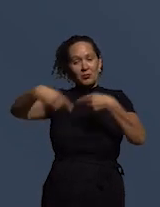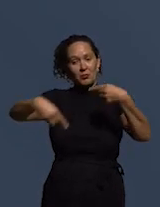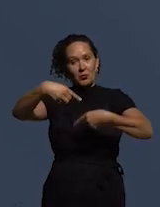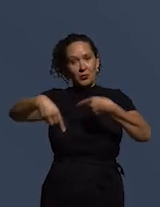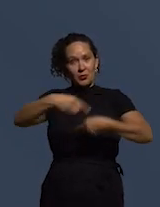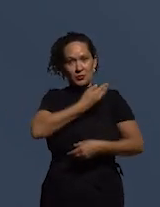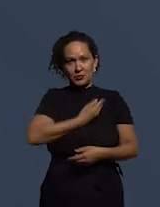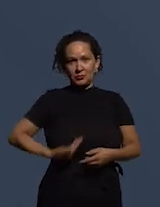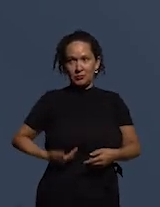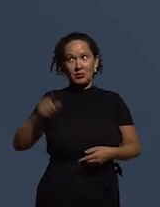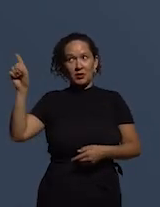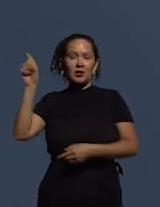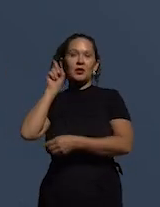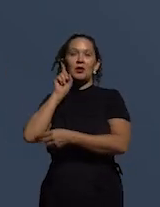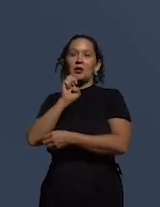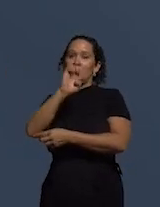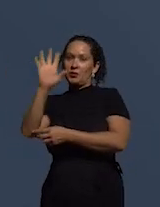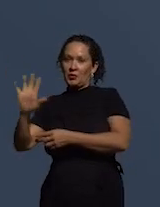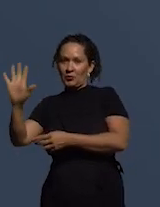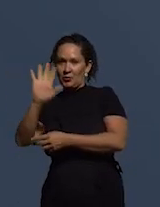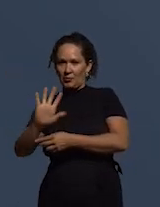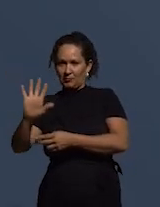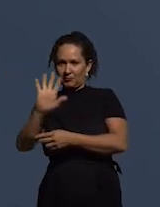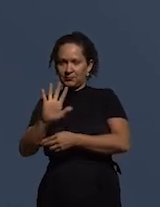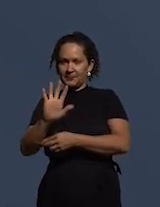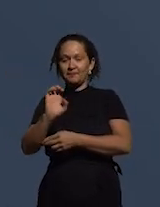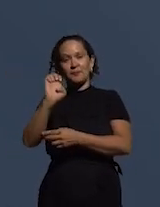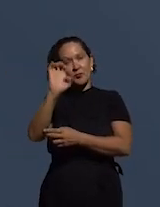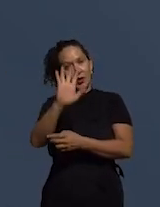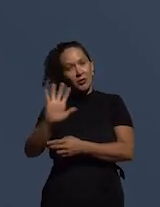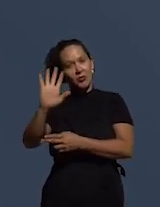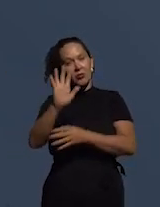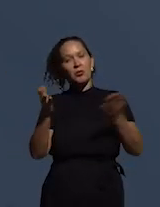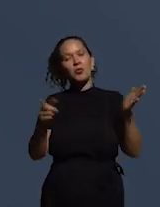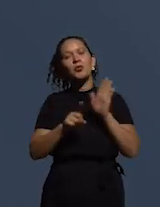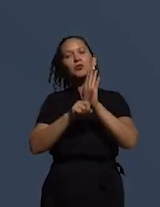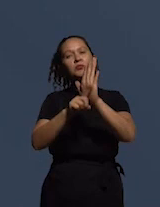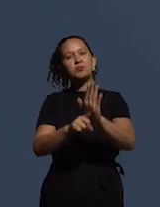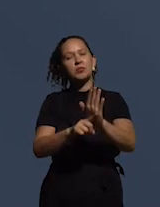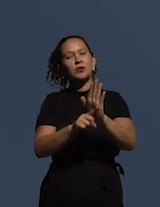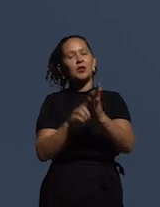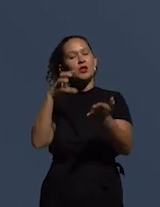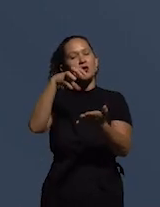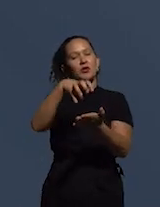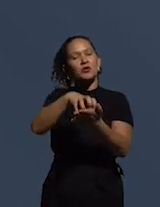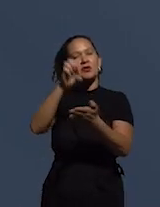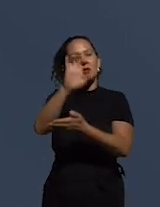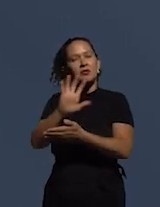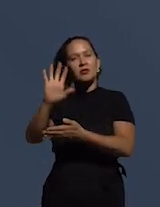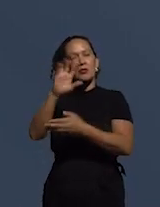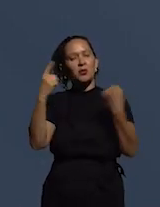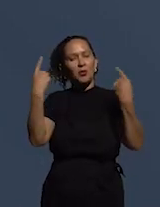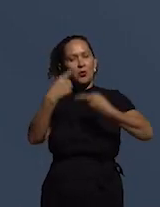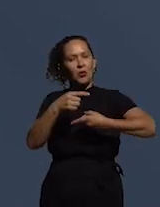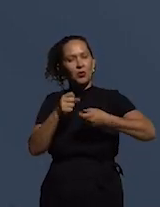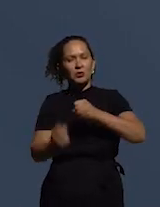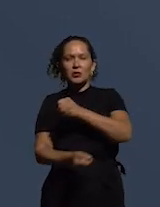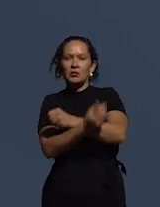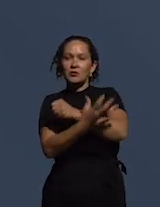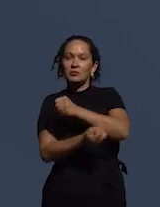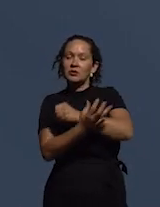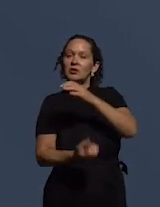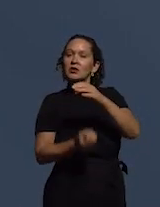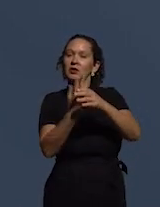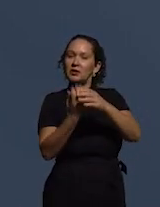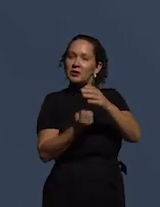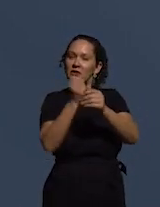Hurt School em Berlim atualmente contribui com projetos do Centro Europeu de Pesquisa em Anticorrupção e Construção do Estado projeto